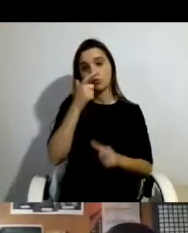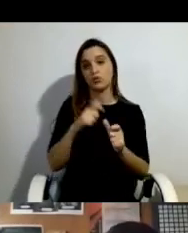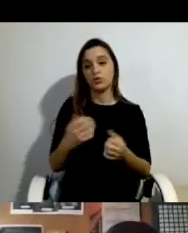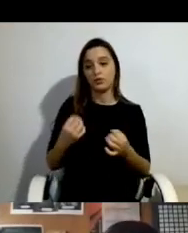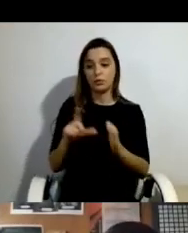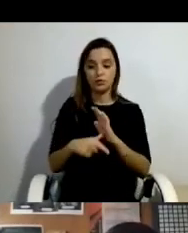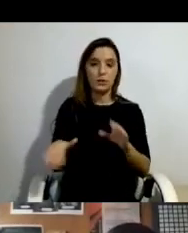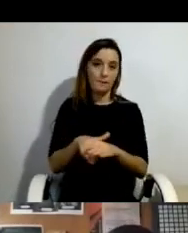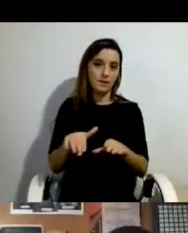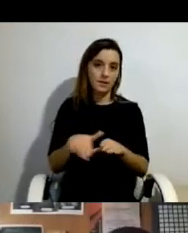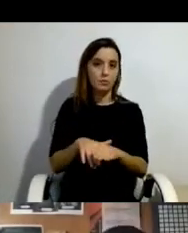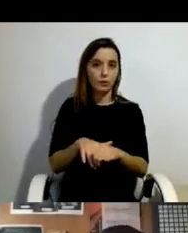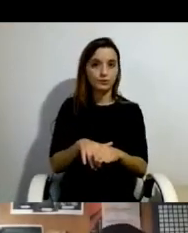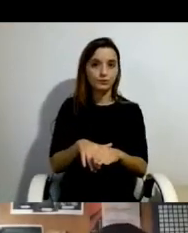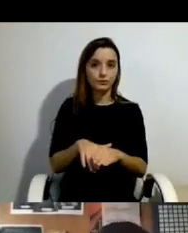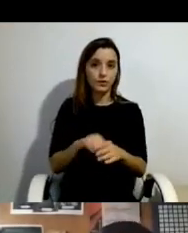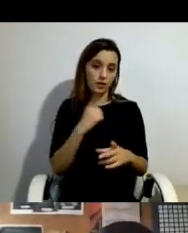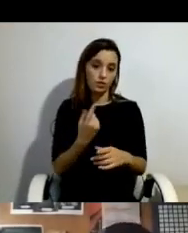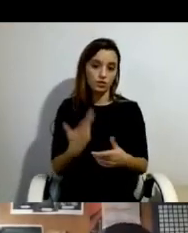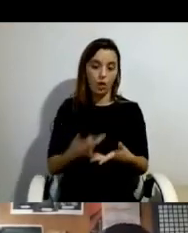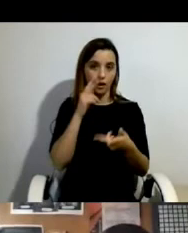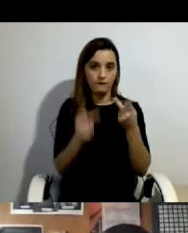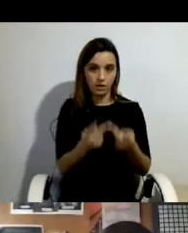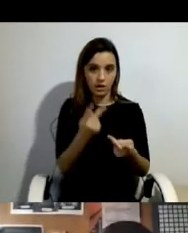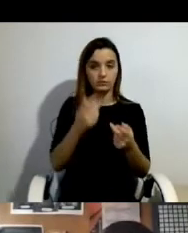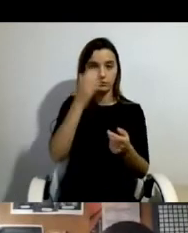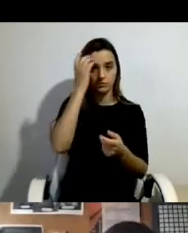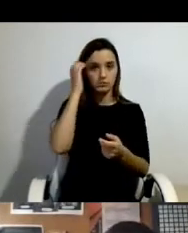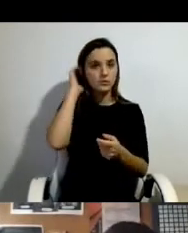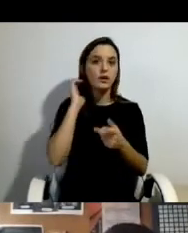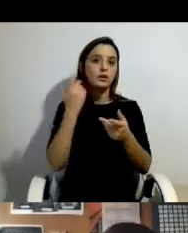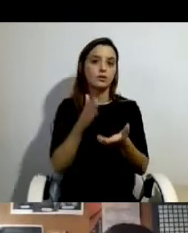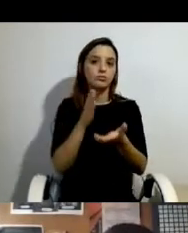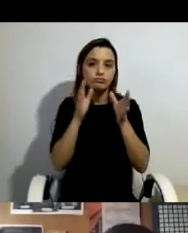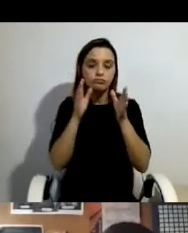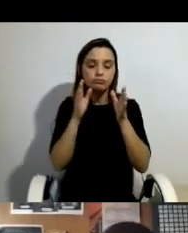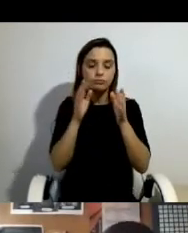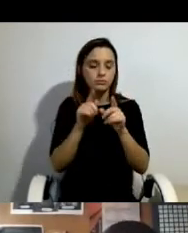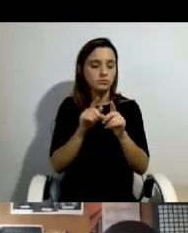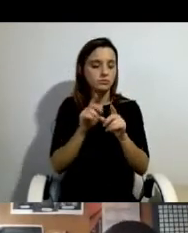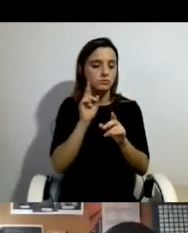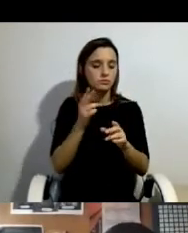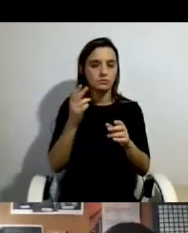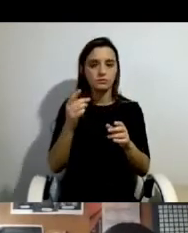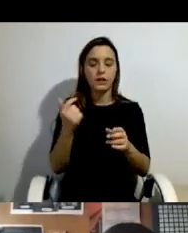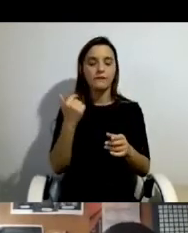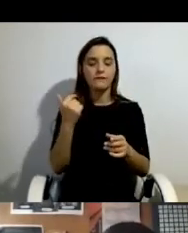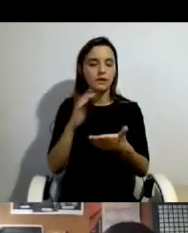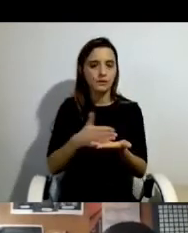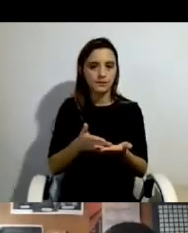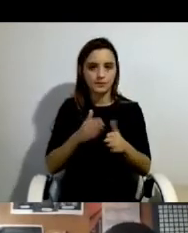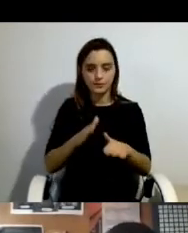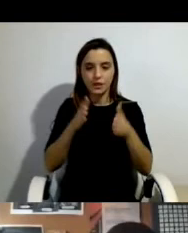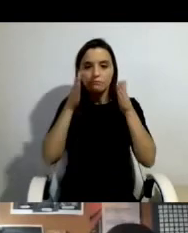piloto que nós estamos a avaliar. E, portanto, o foco principal aqui da apresentação de entrevistas às pessoas que